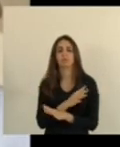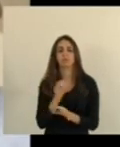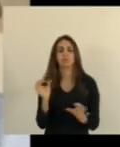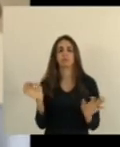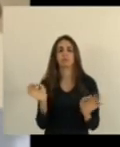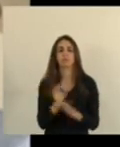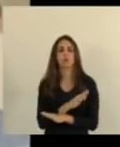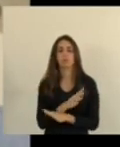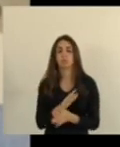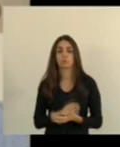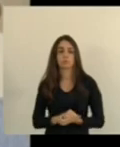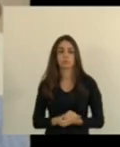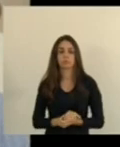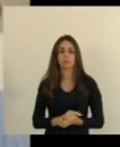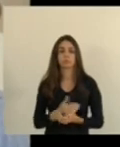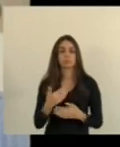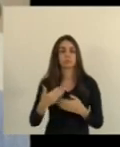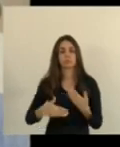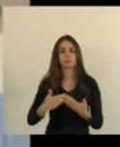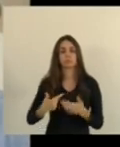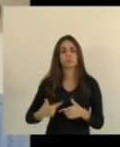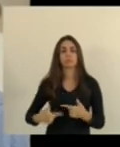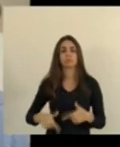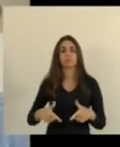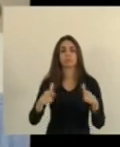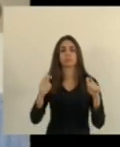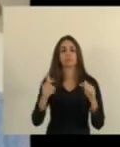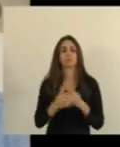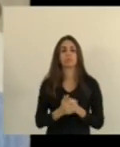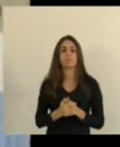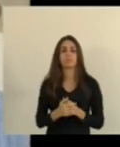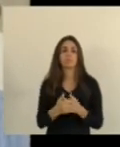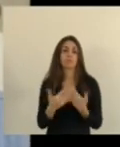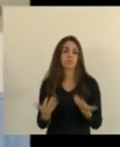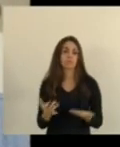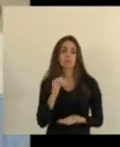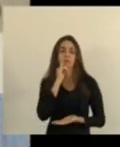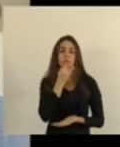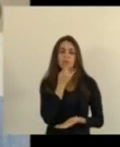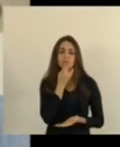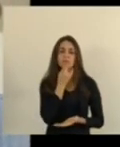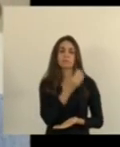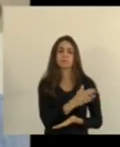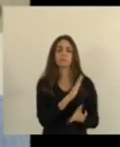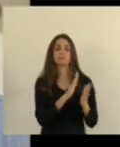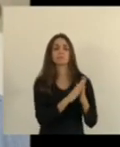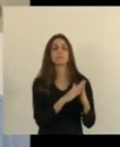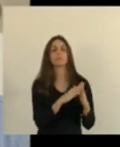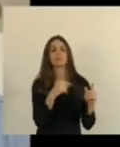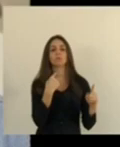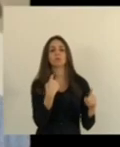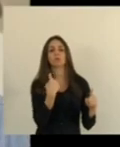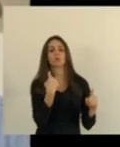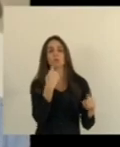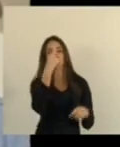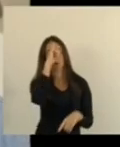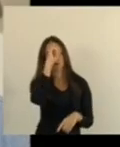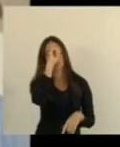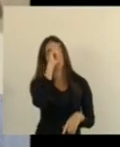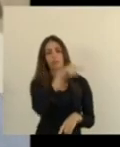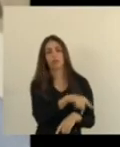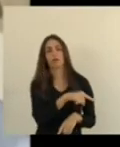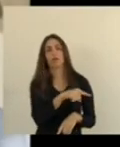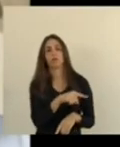já está funcionando e nós não podemos falar a mesma coisa sobre o hospital do câncer